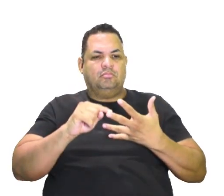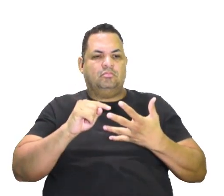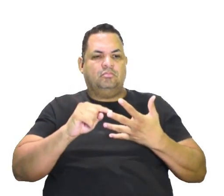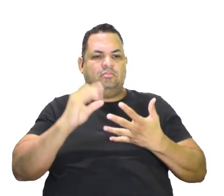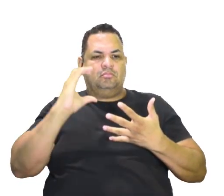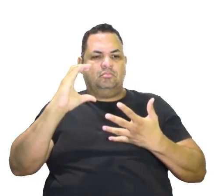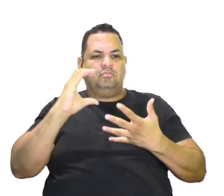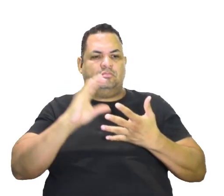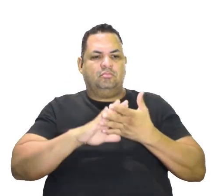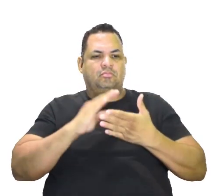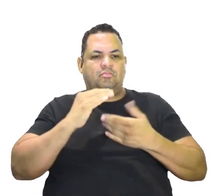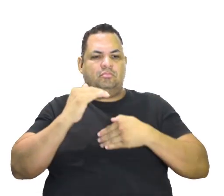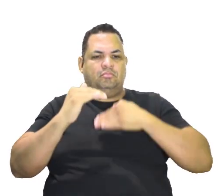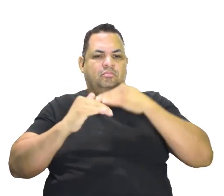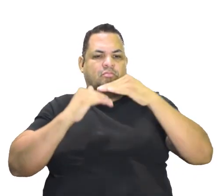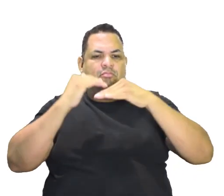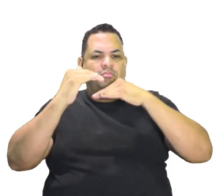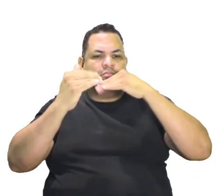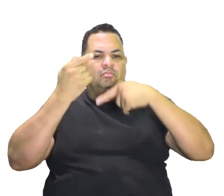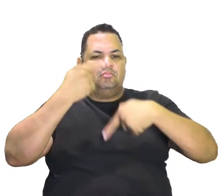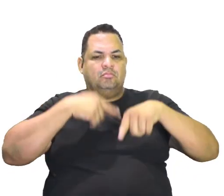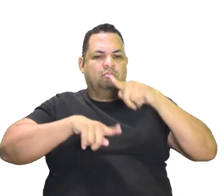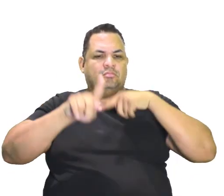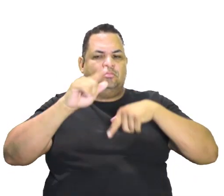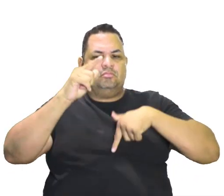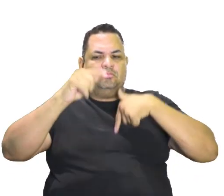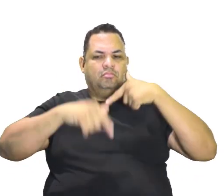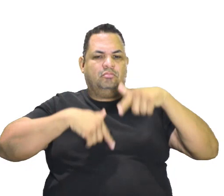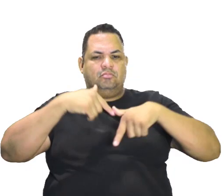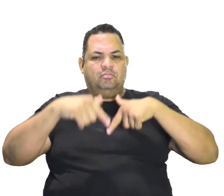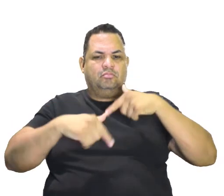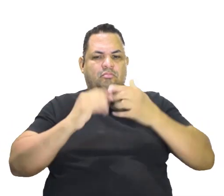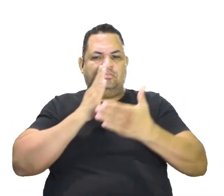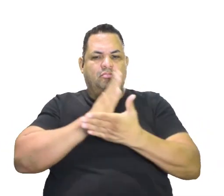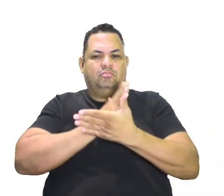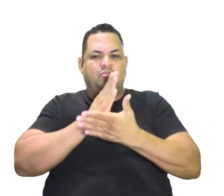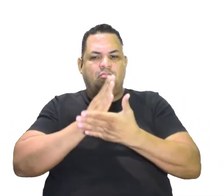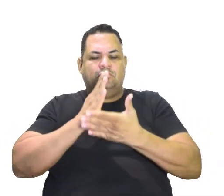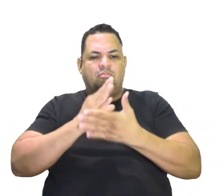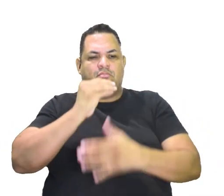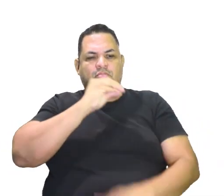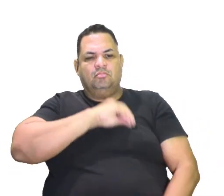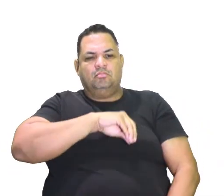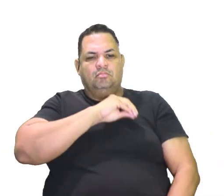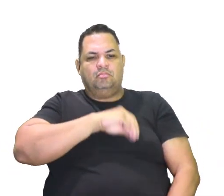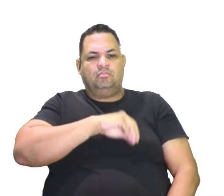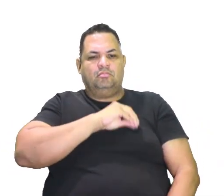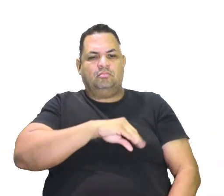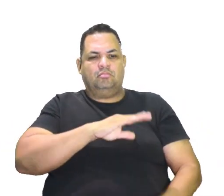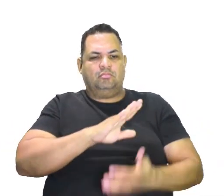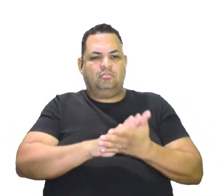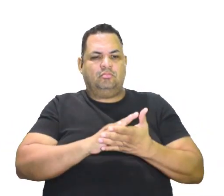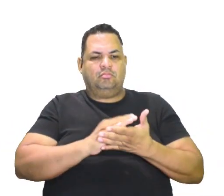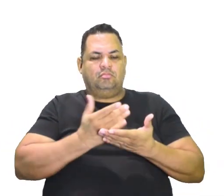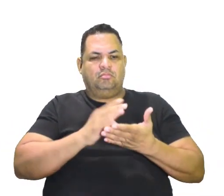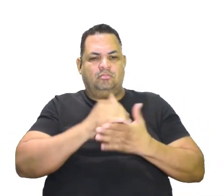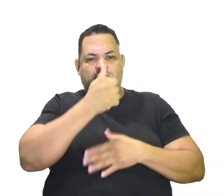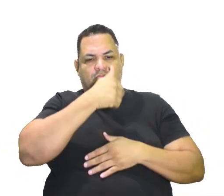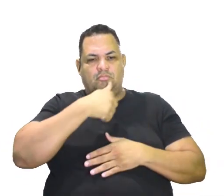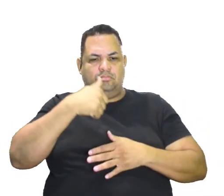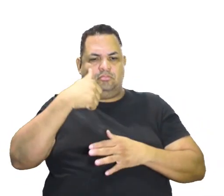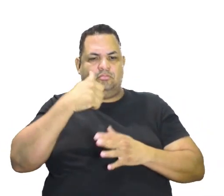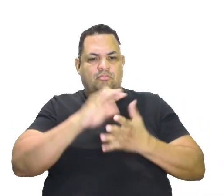na letra C, você tem que... A evolução dos trabalhadores, a divisão do salário e a